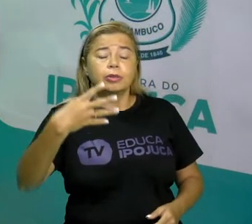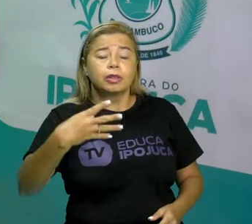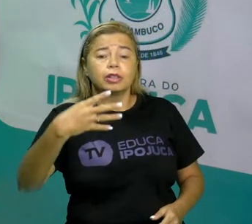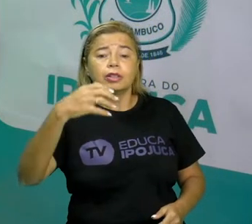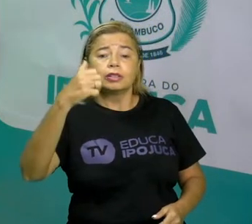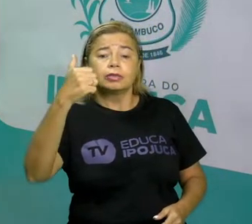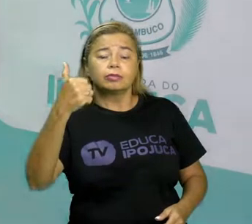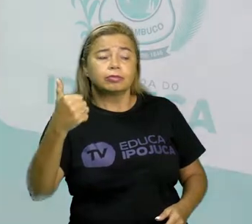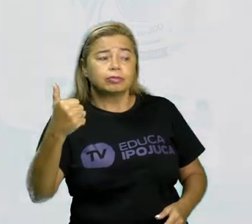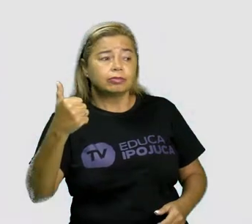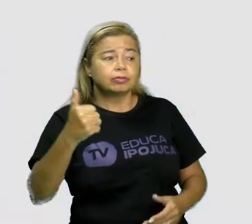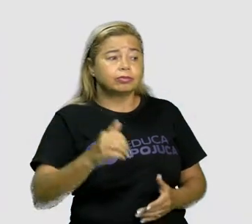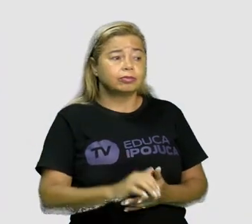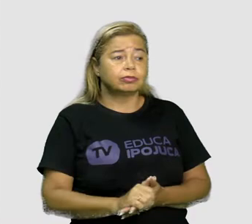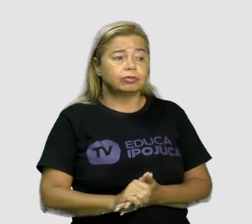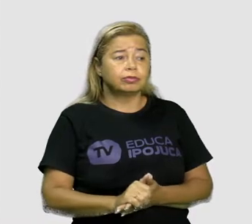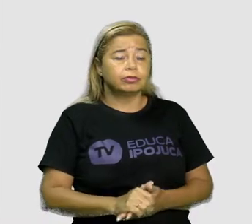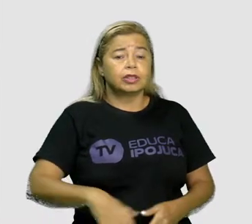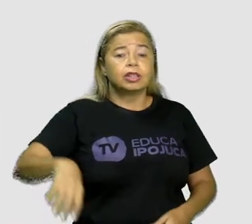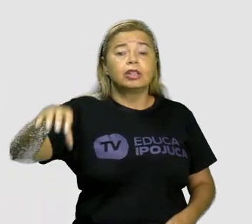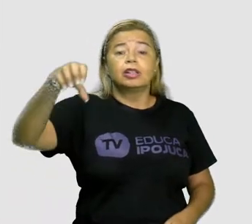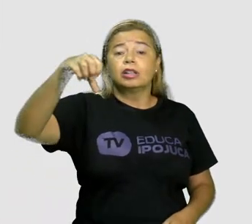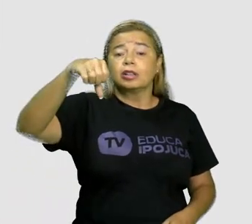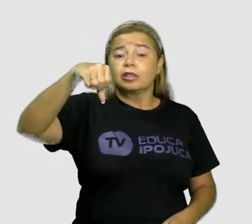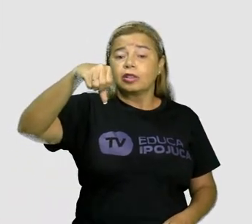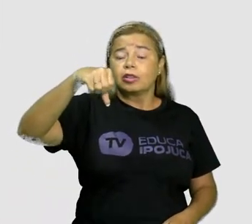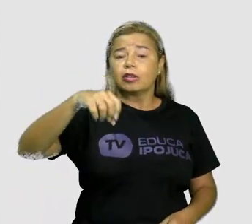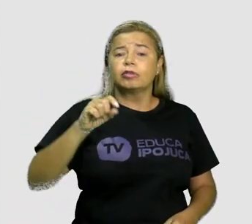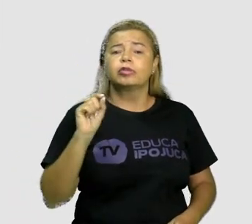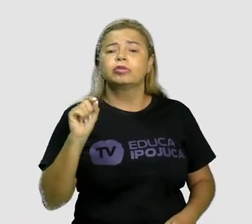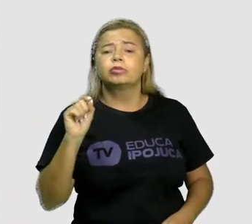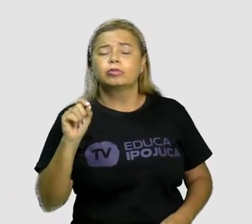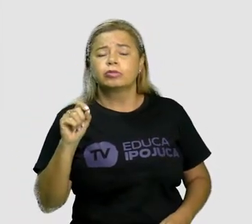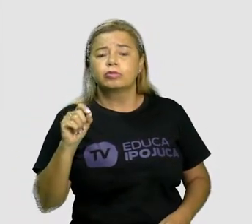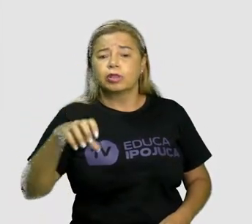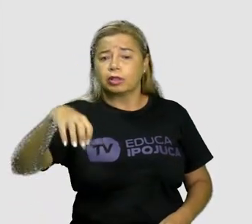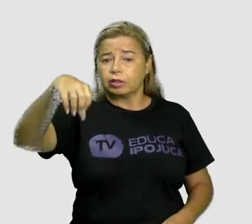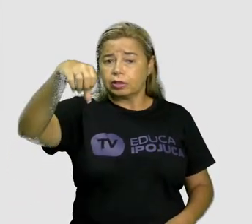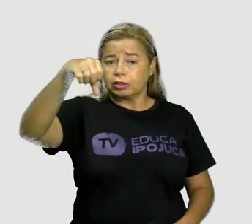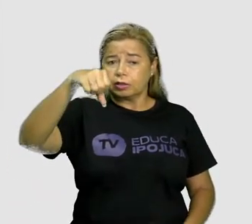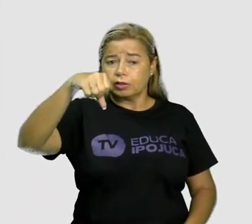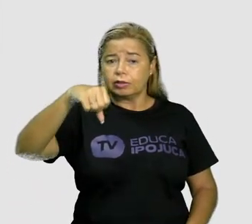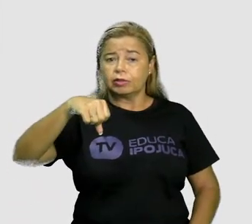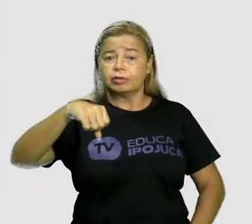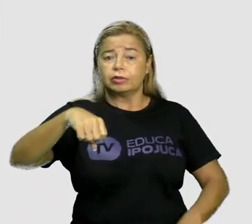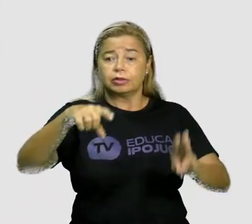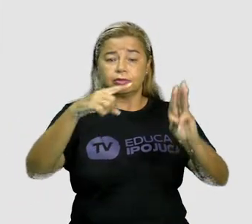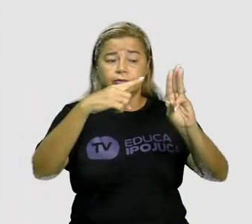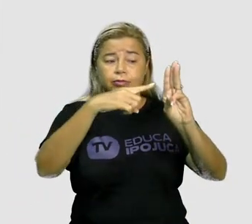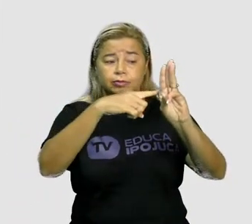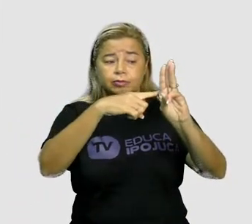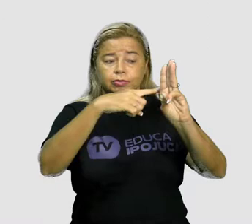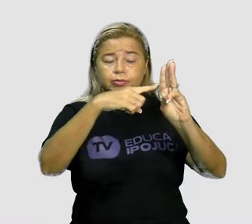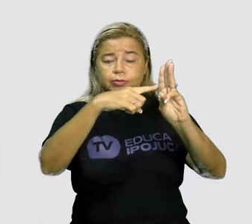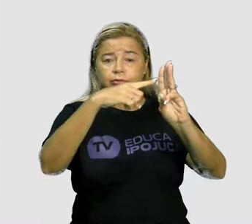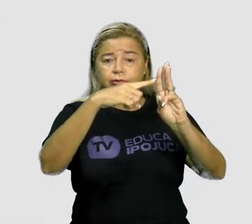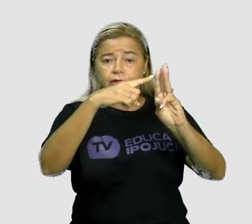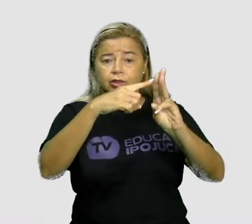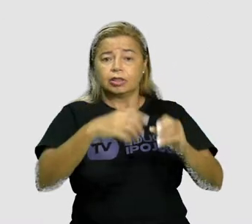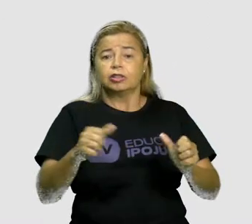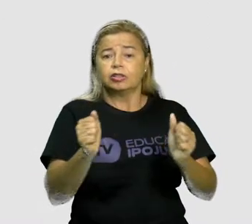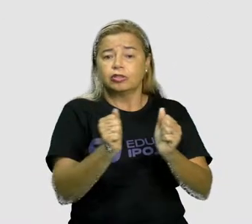Aqui nós temos nove, nove o quê? Centenas. A gente vai juntando de dez em dez,